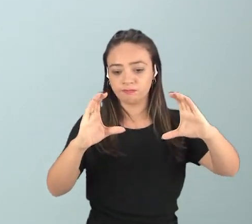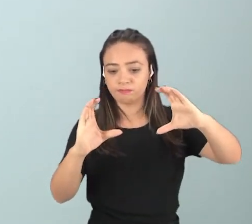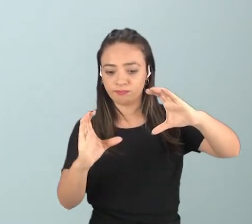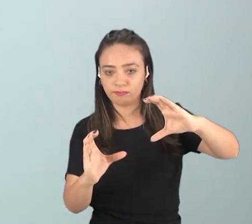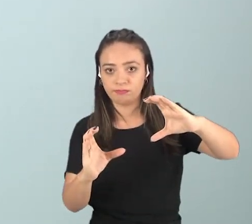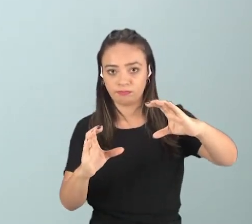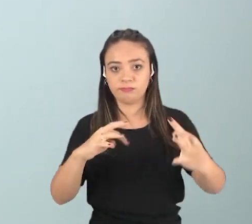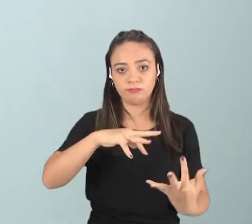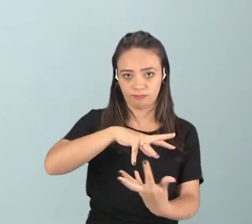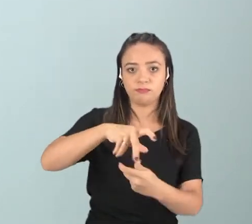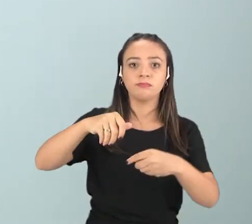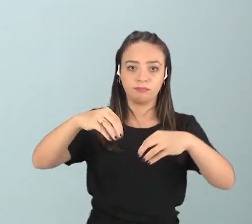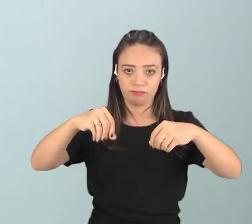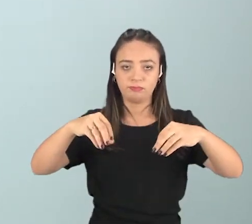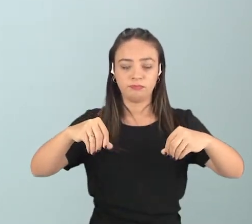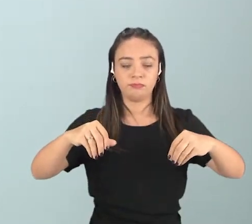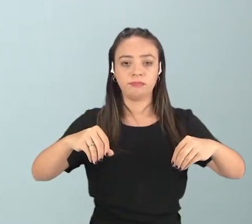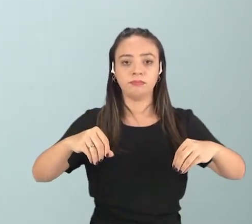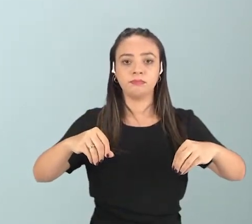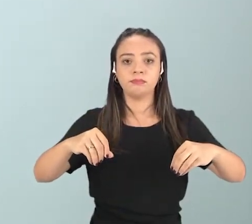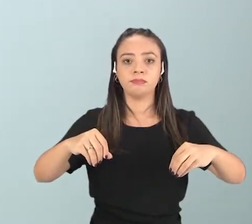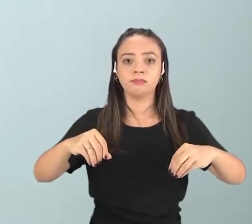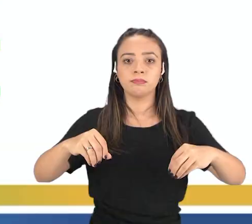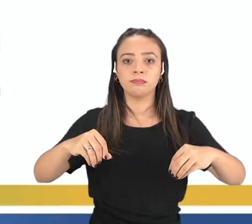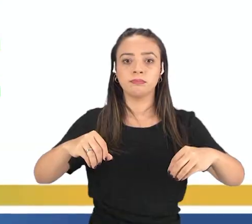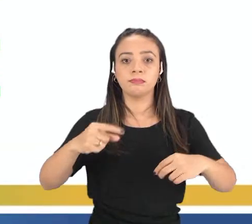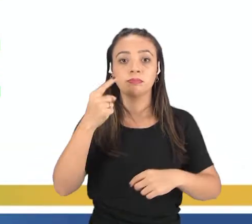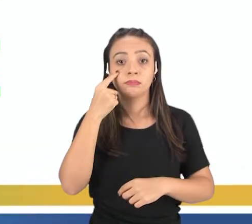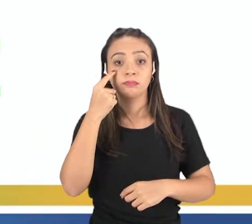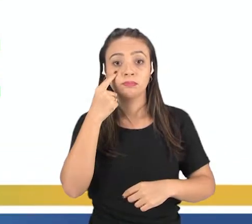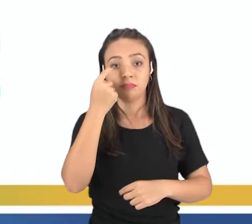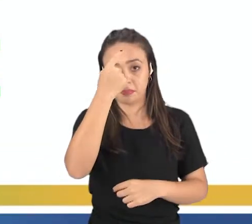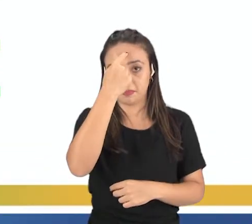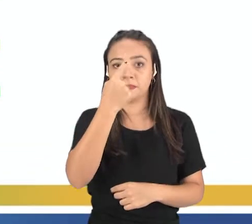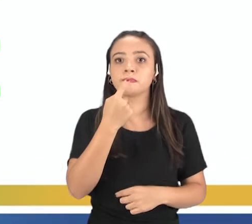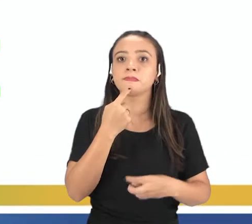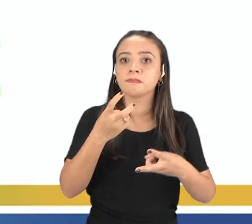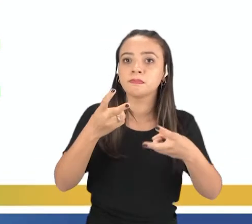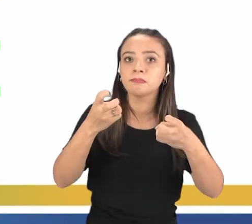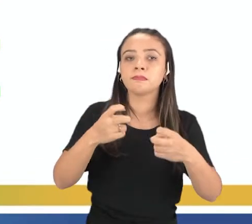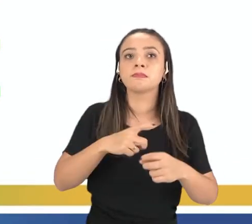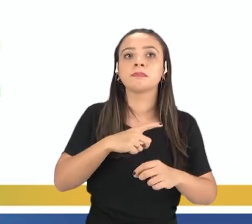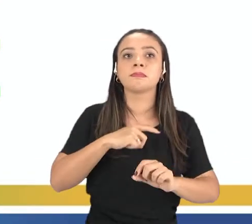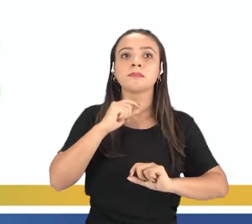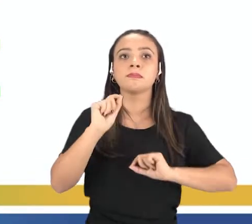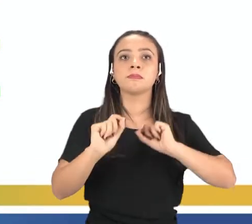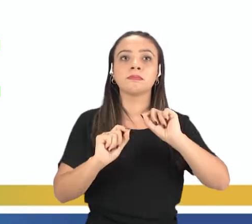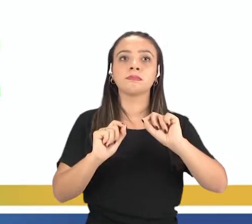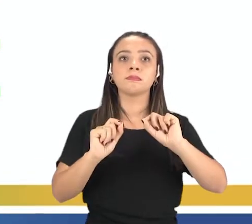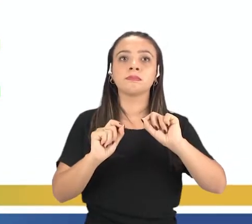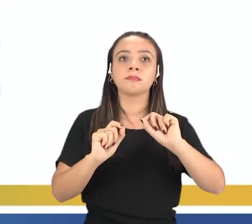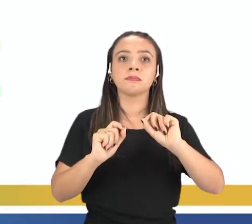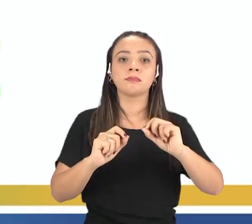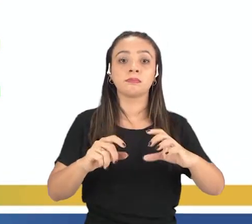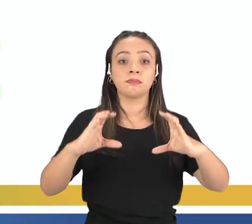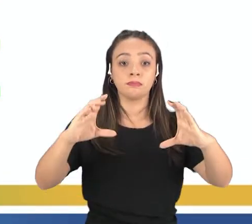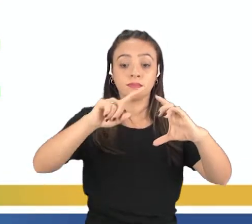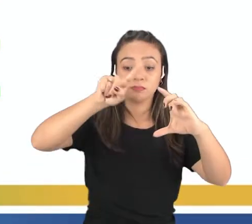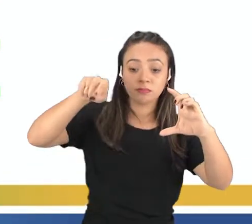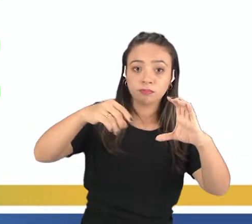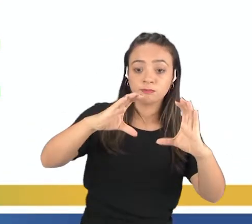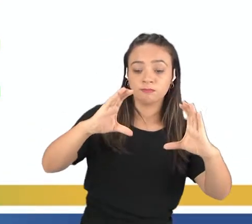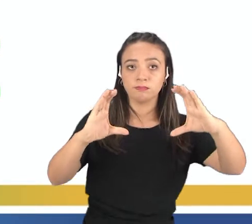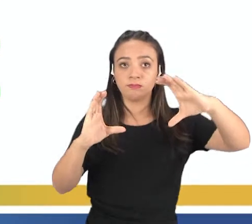inclinação na sua rotação, tá bom? Então vejam ali na imagem, ó. Mostra qual é esse eixo, tá? Ele corta de um polo a